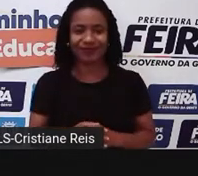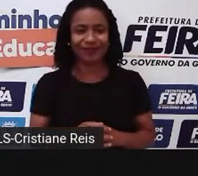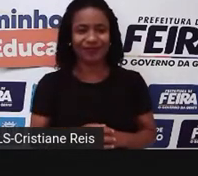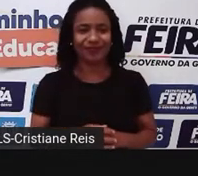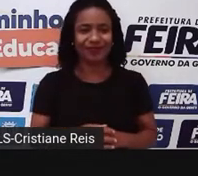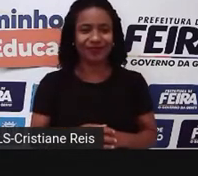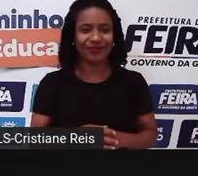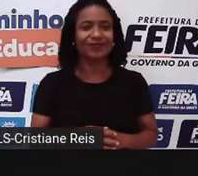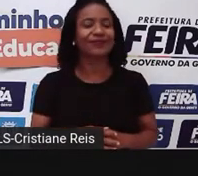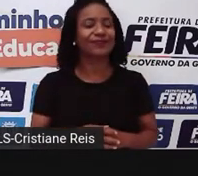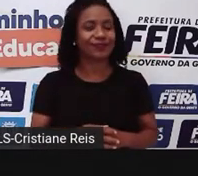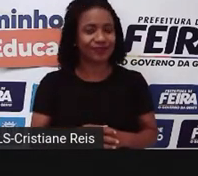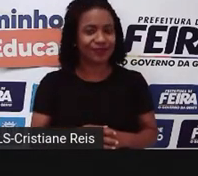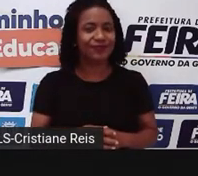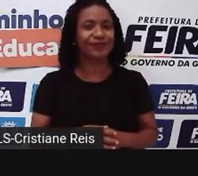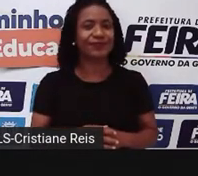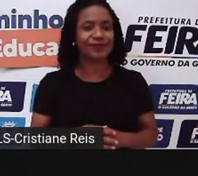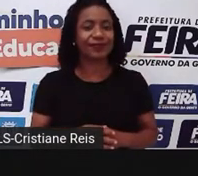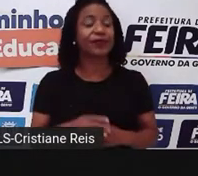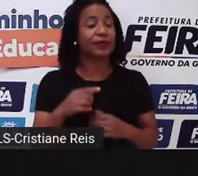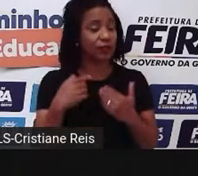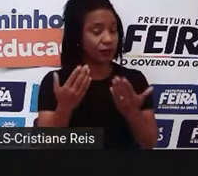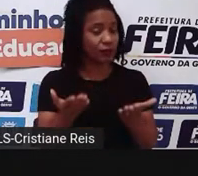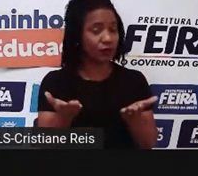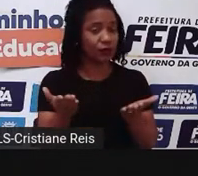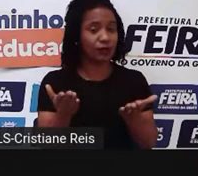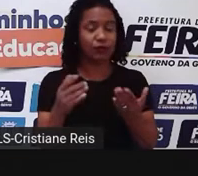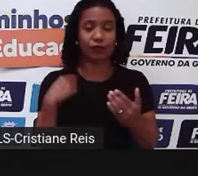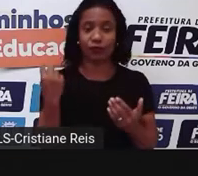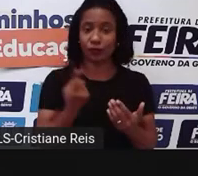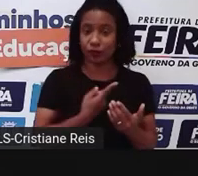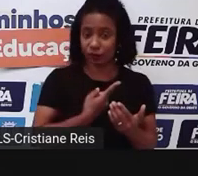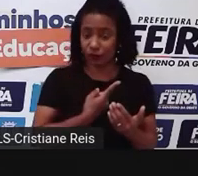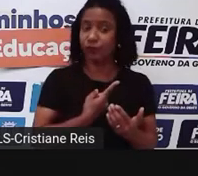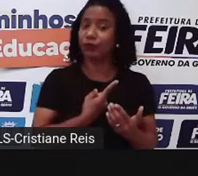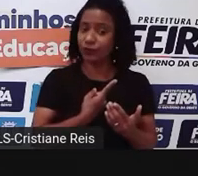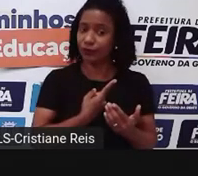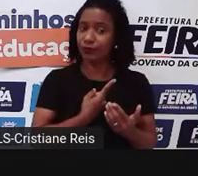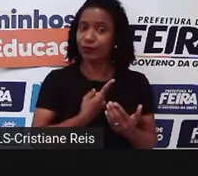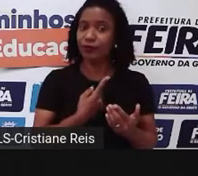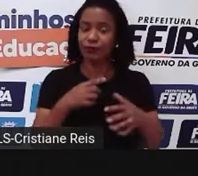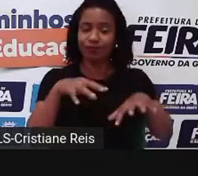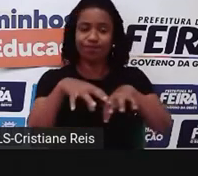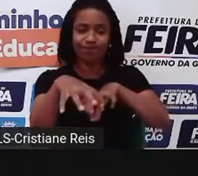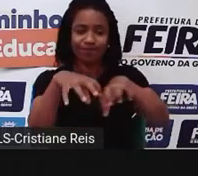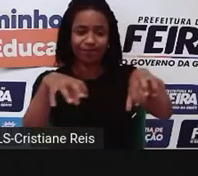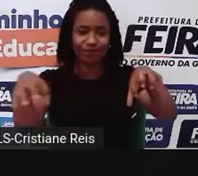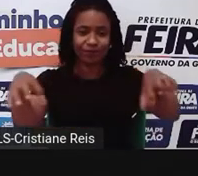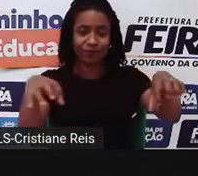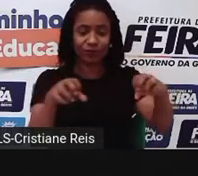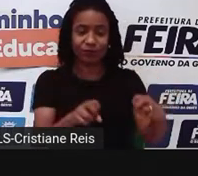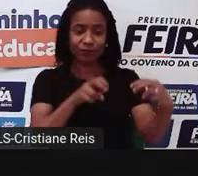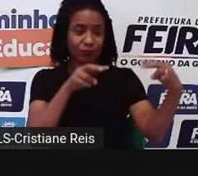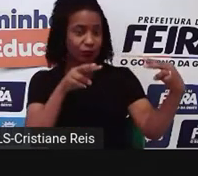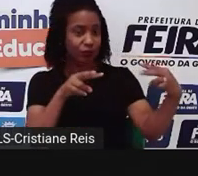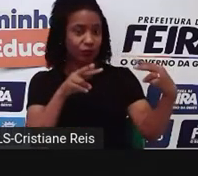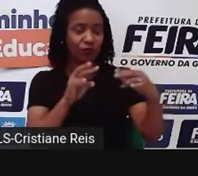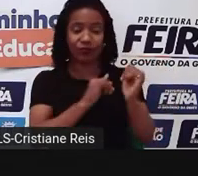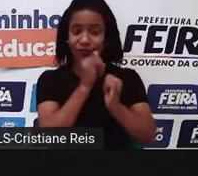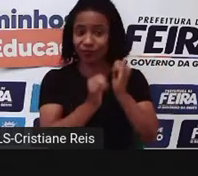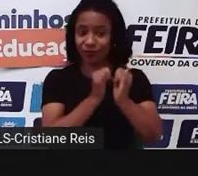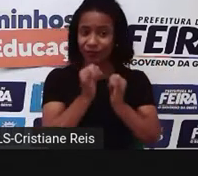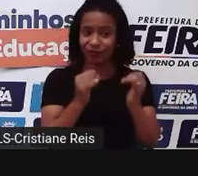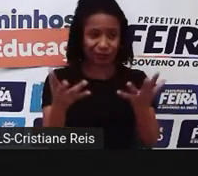awesome. Então, vamos ser, né? No mundo, Intraland, uma pessoa incrível na internet.